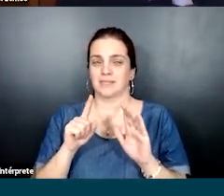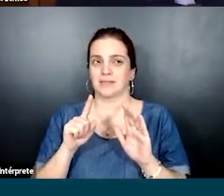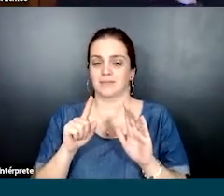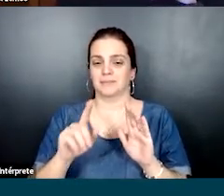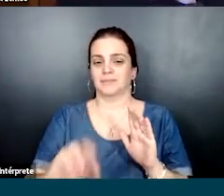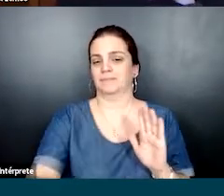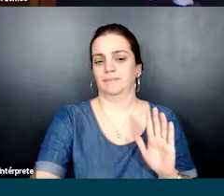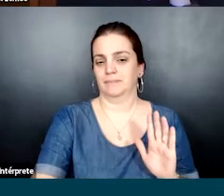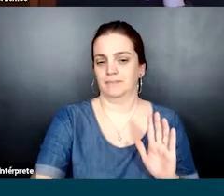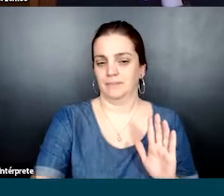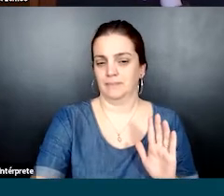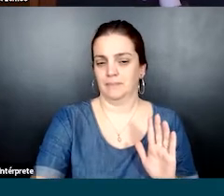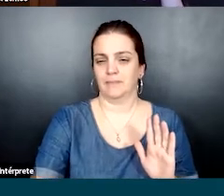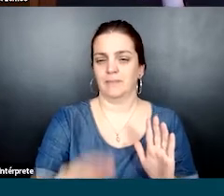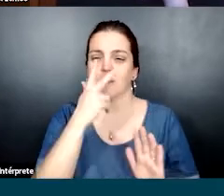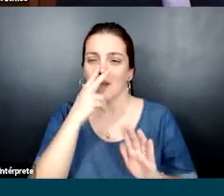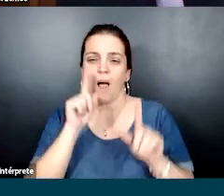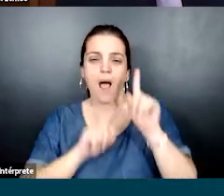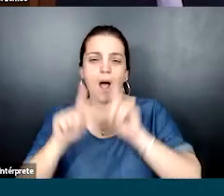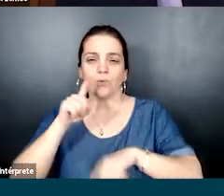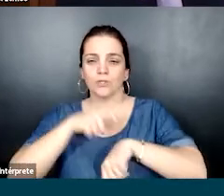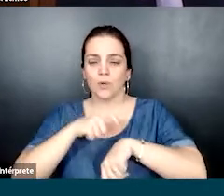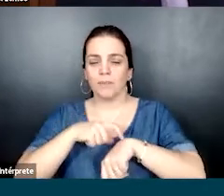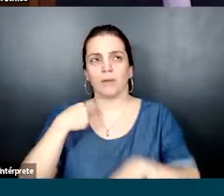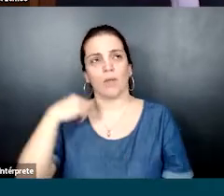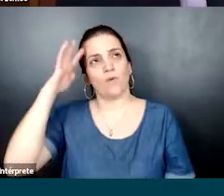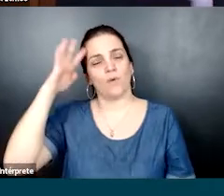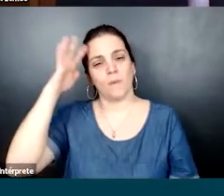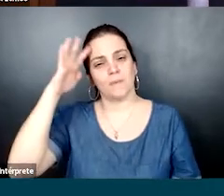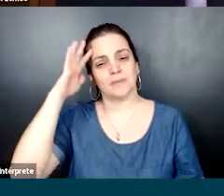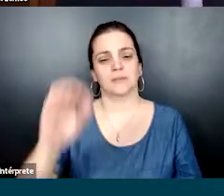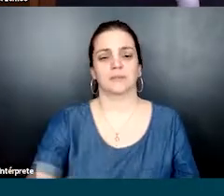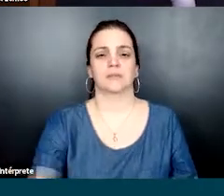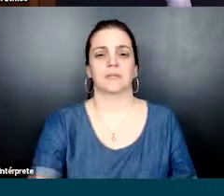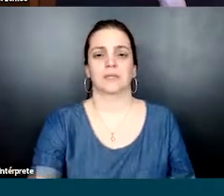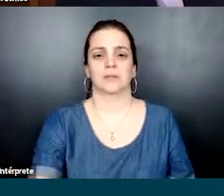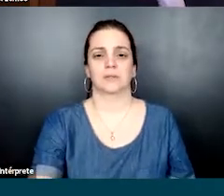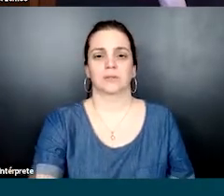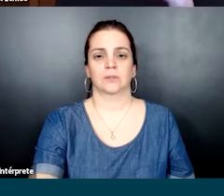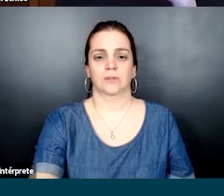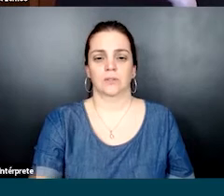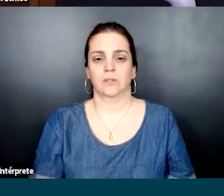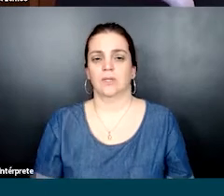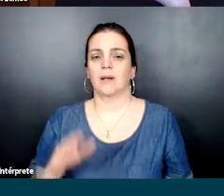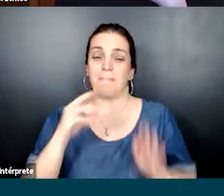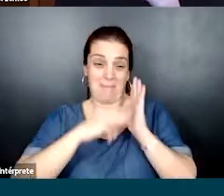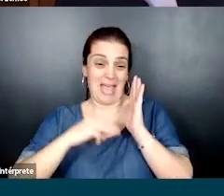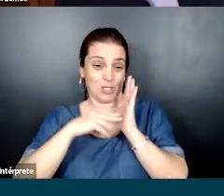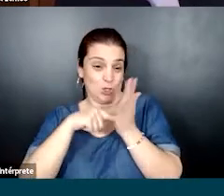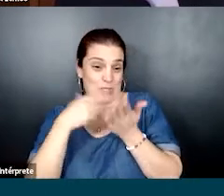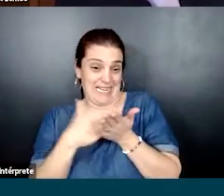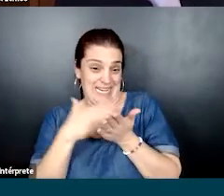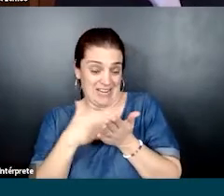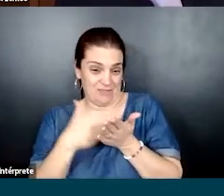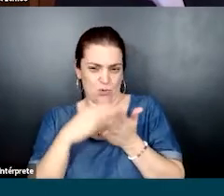enxergar o design muito porque, em alguns momentos, me vem muito esse pensamento, assim, né? Nem sempre o método como ele está